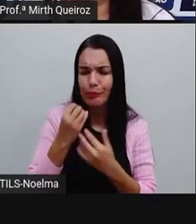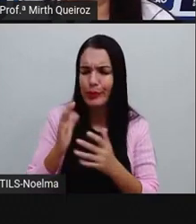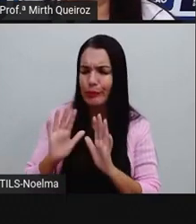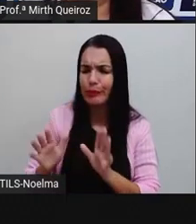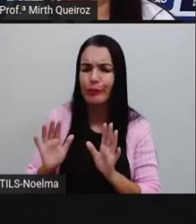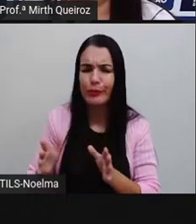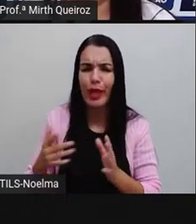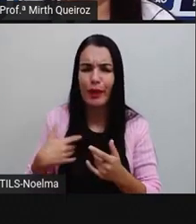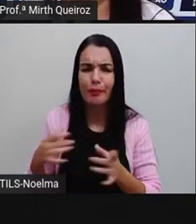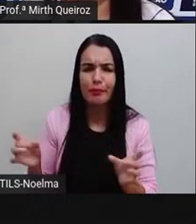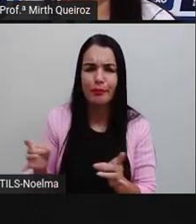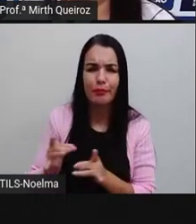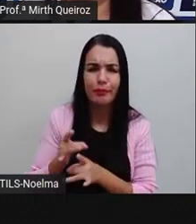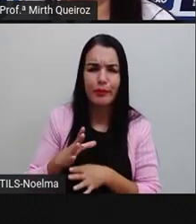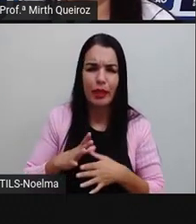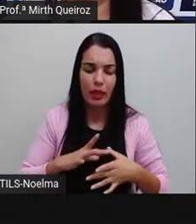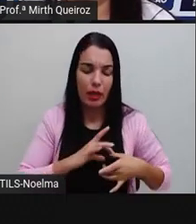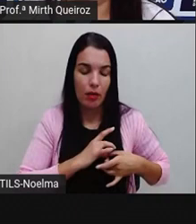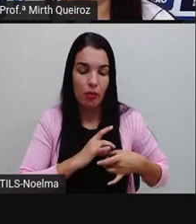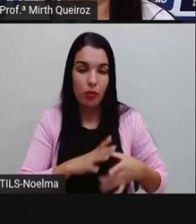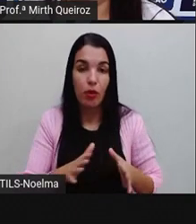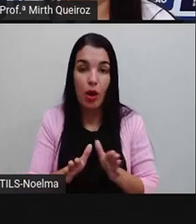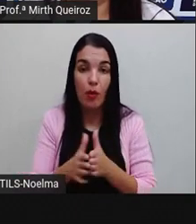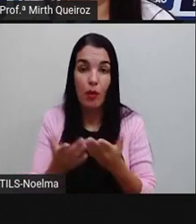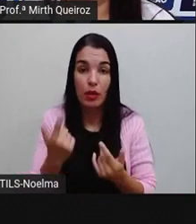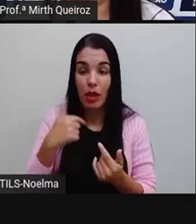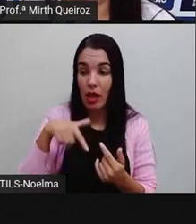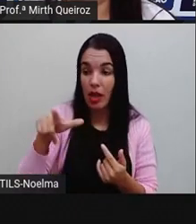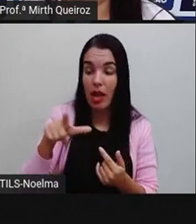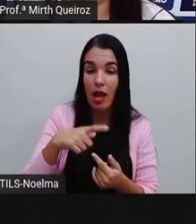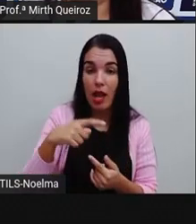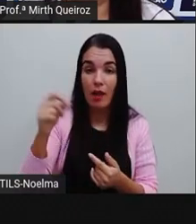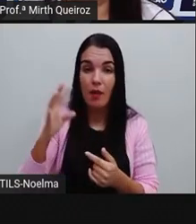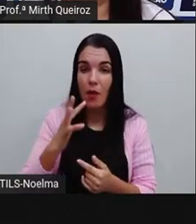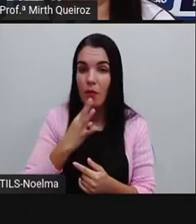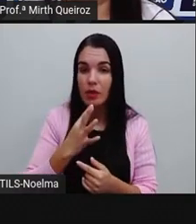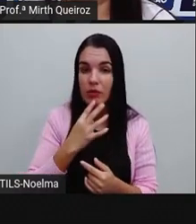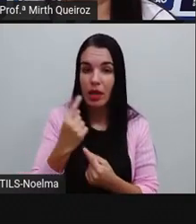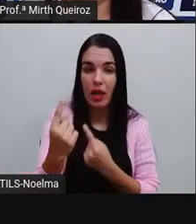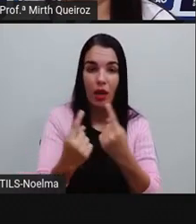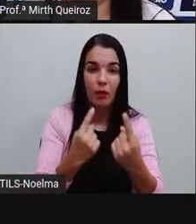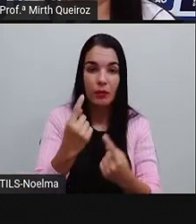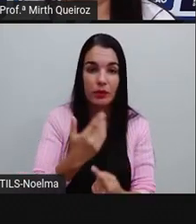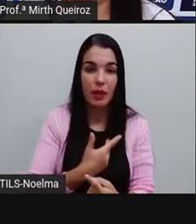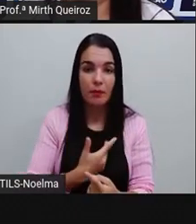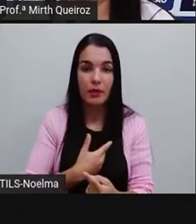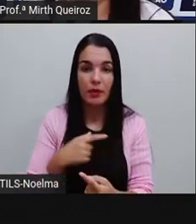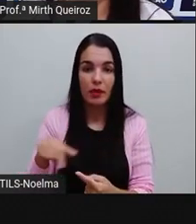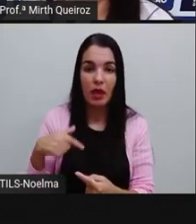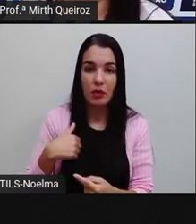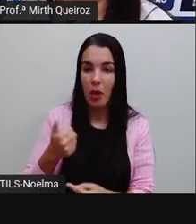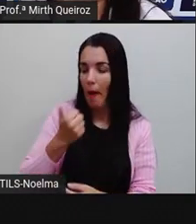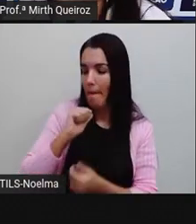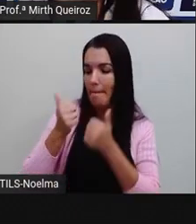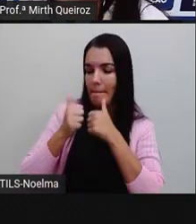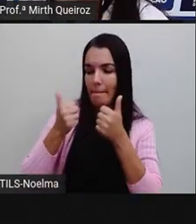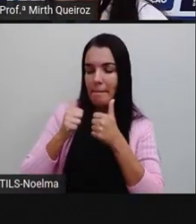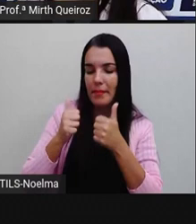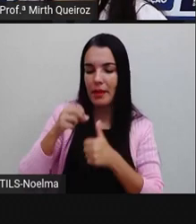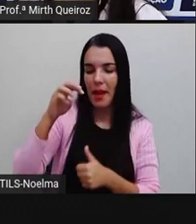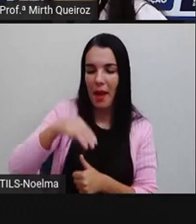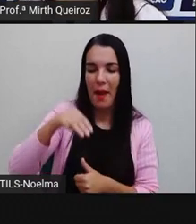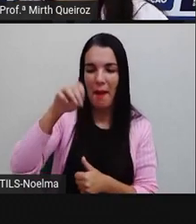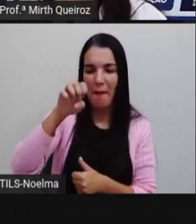vingada. Quando ele a levou para conhecer os amigos e ela disse, estou bebendo menas